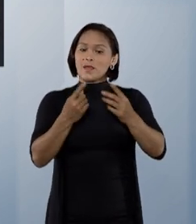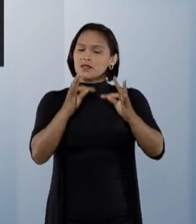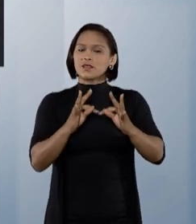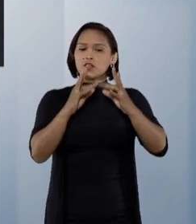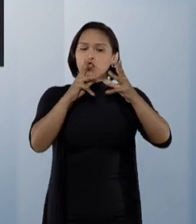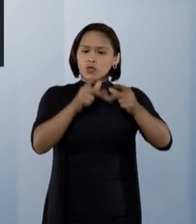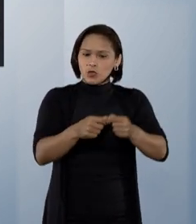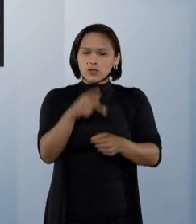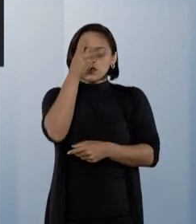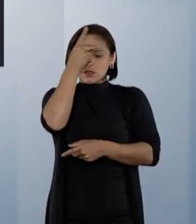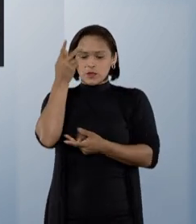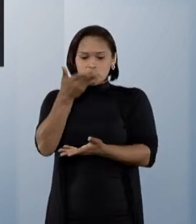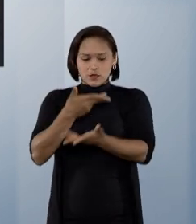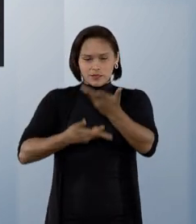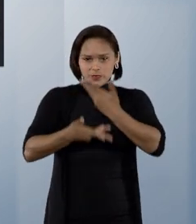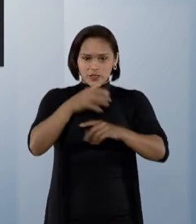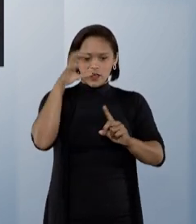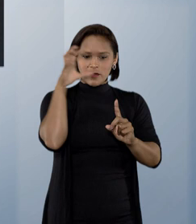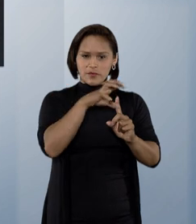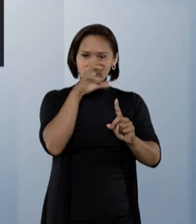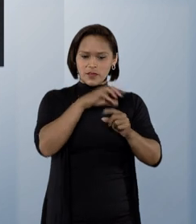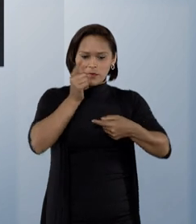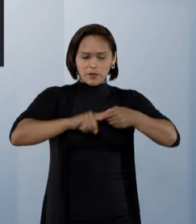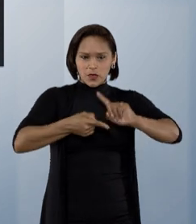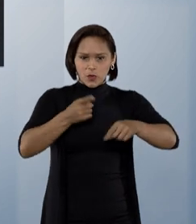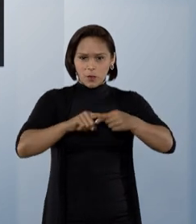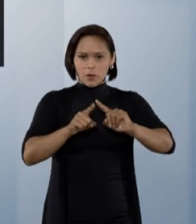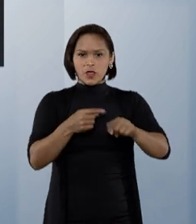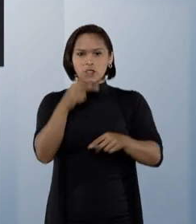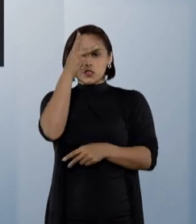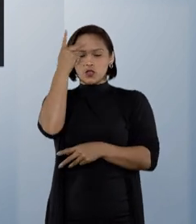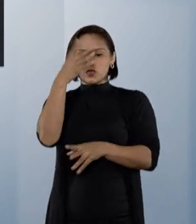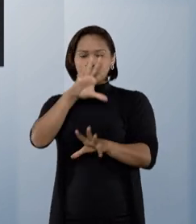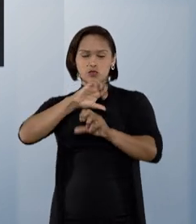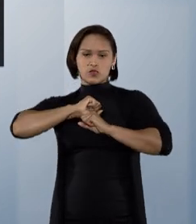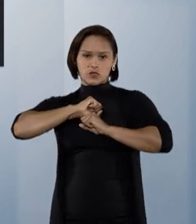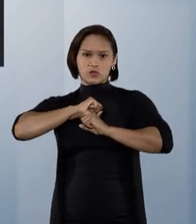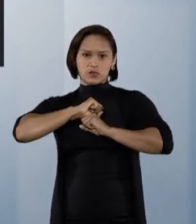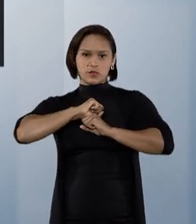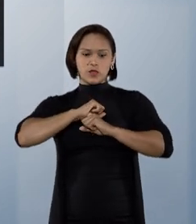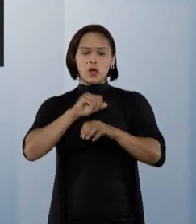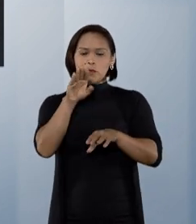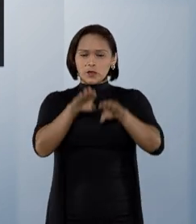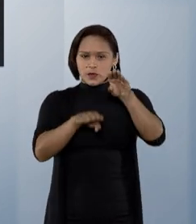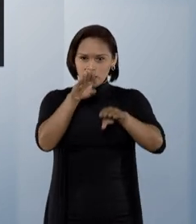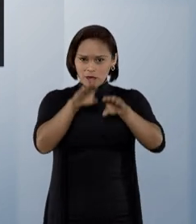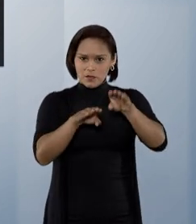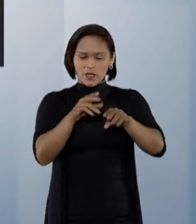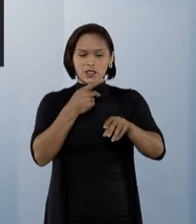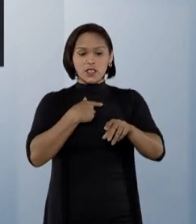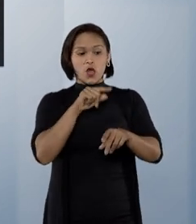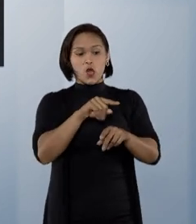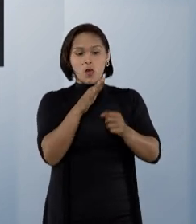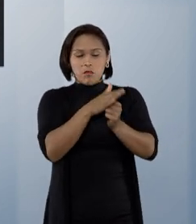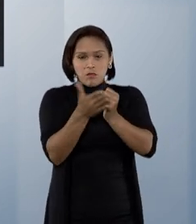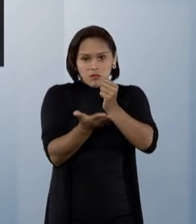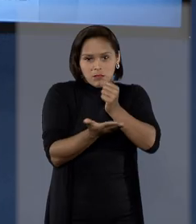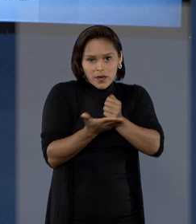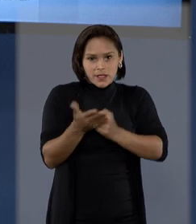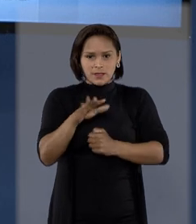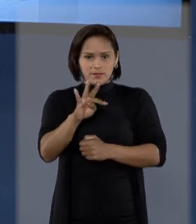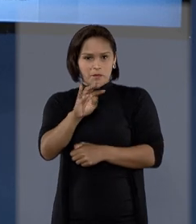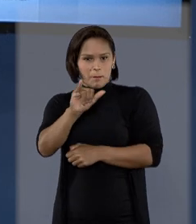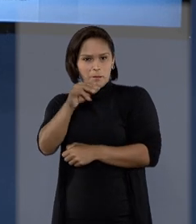sim a todas as outras pessoas afetadas pelo bem de consumo, chamadas de consumidores por equiparação ou bystand.